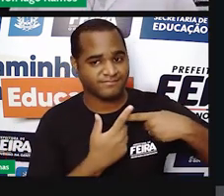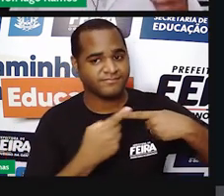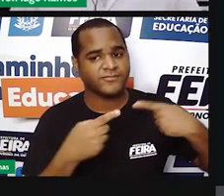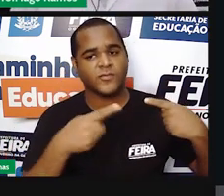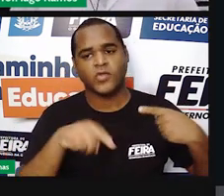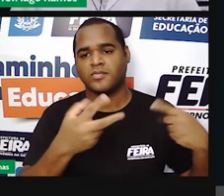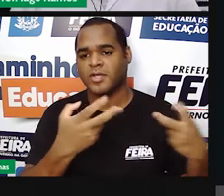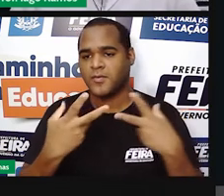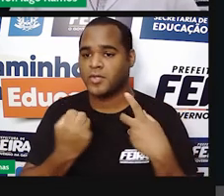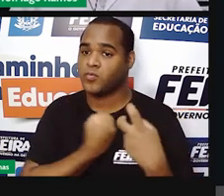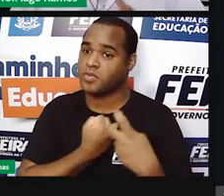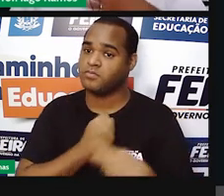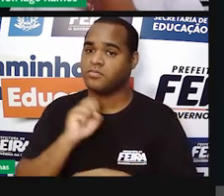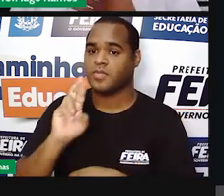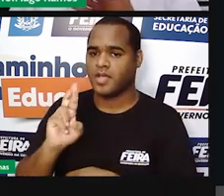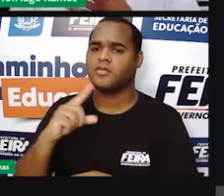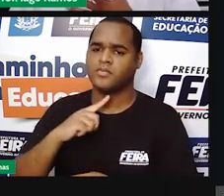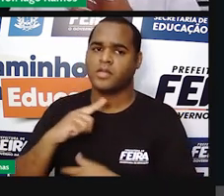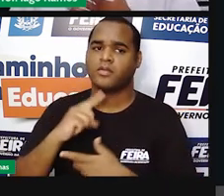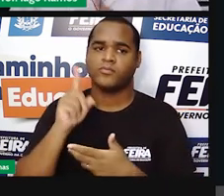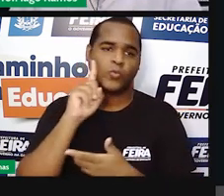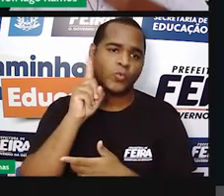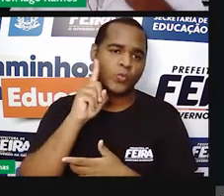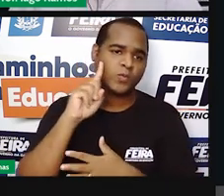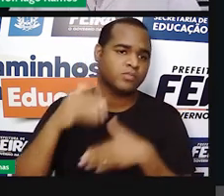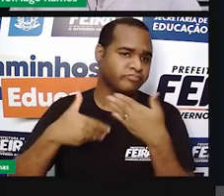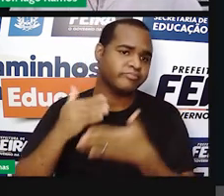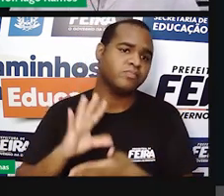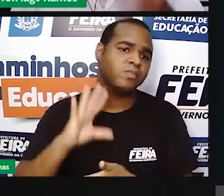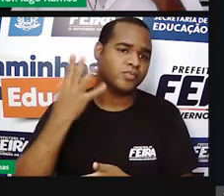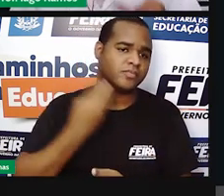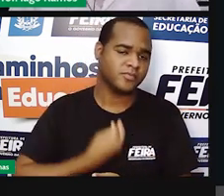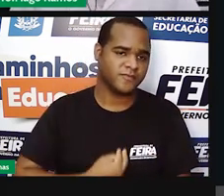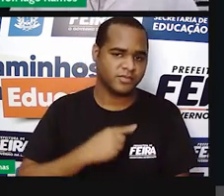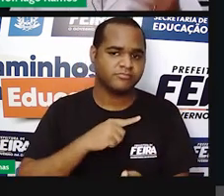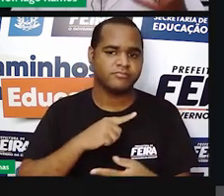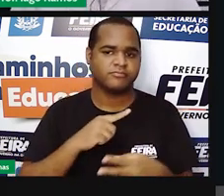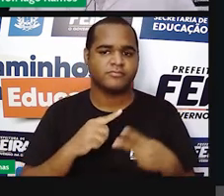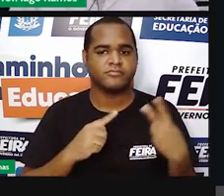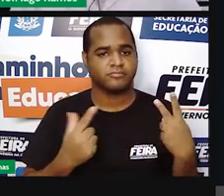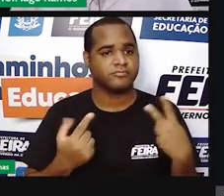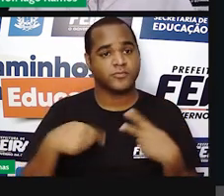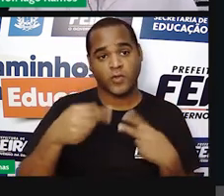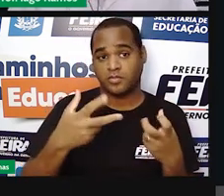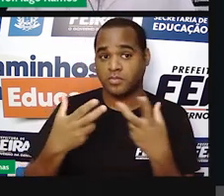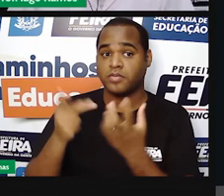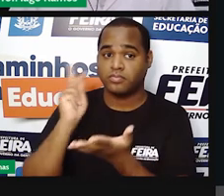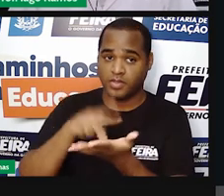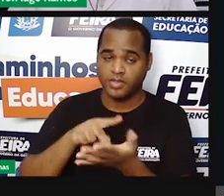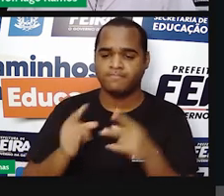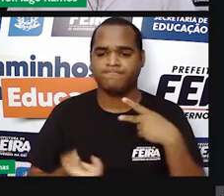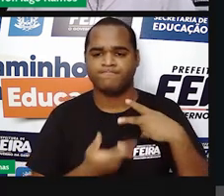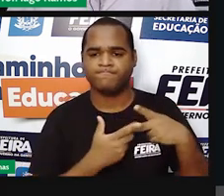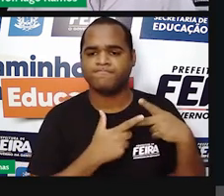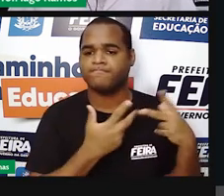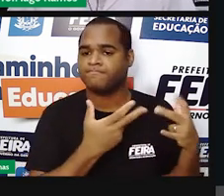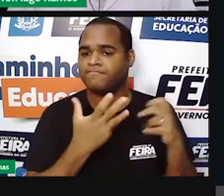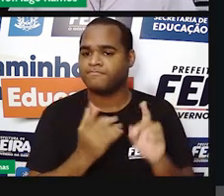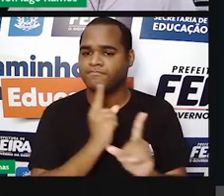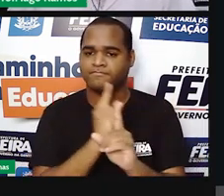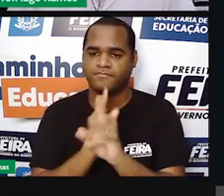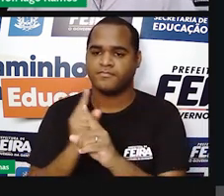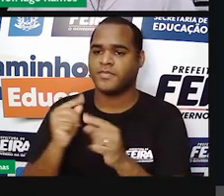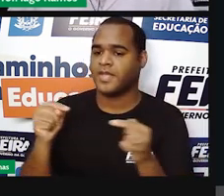que existem os números reais em situações do nosso dia a dia, do nosso cotidiano, existem sim, e identificar as